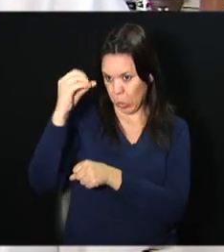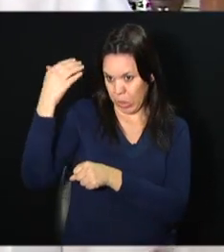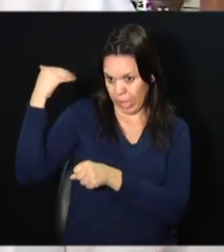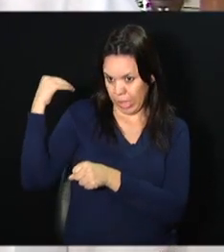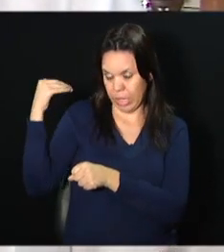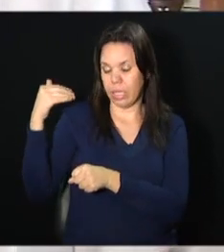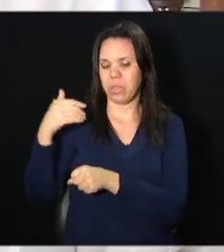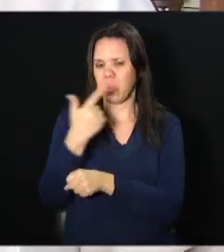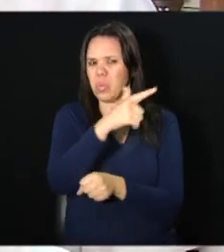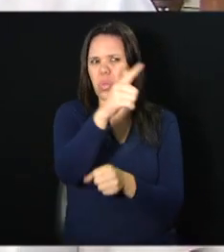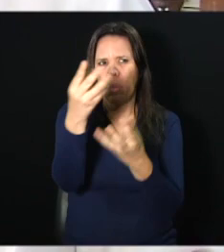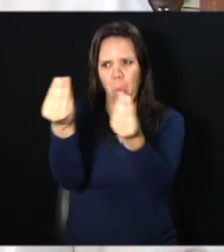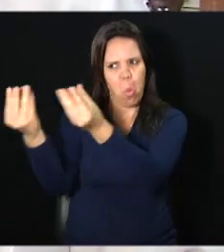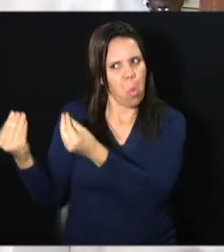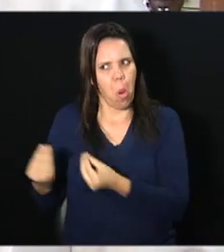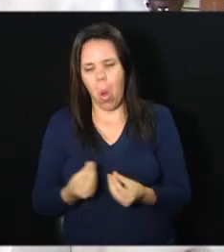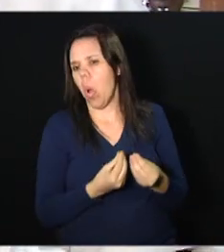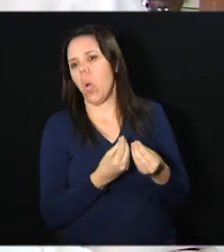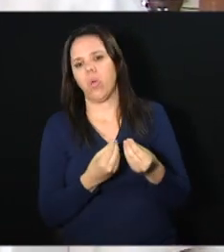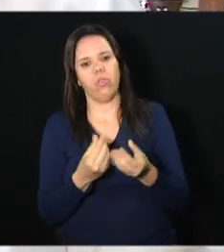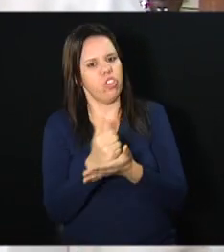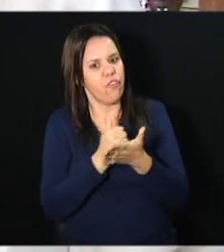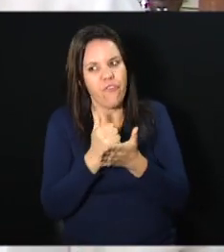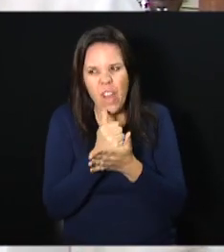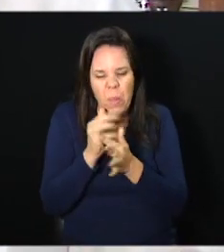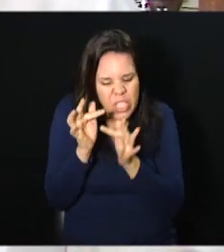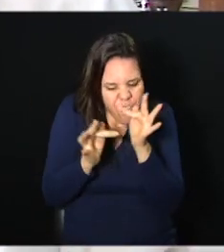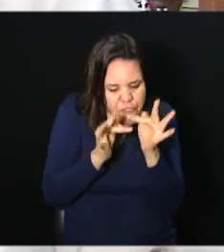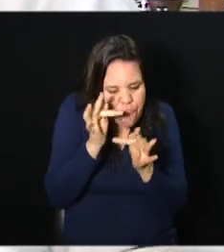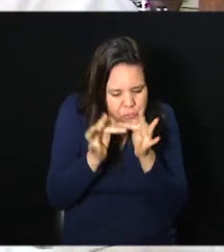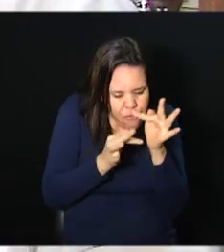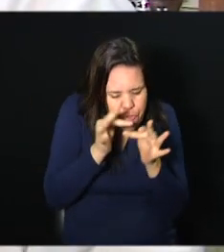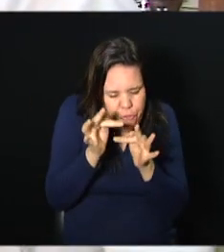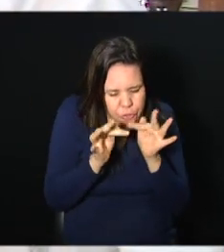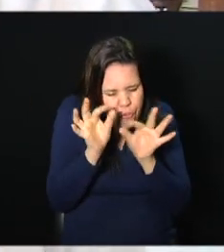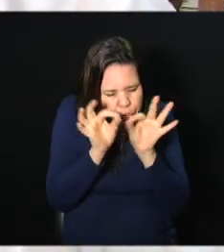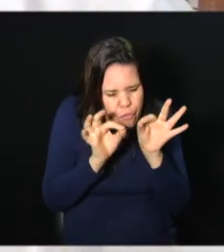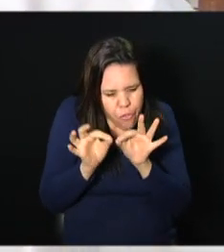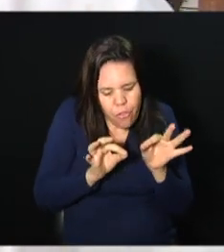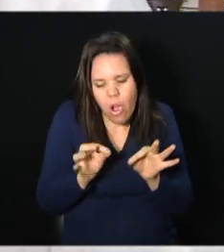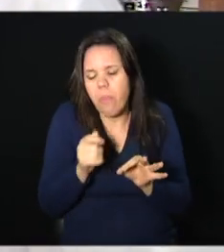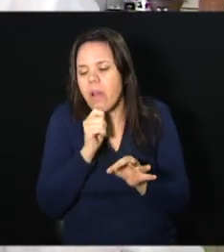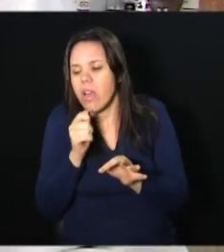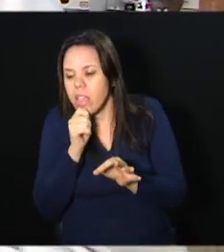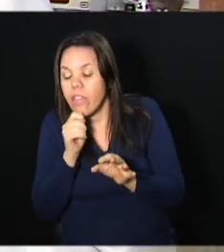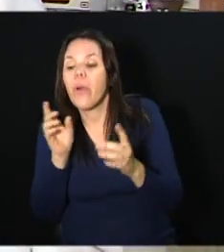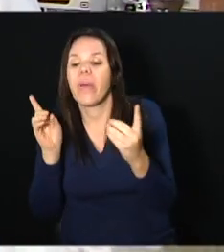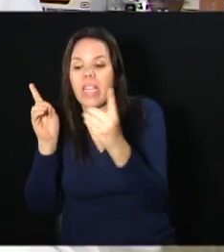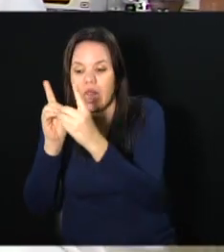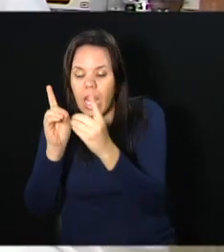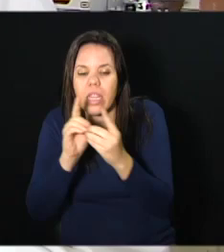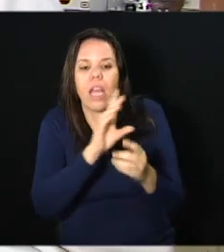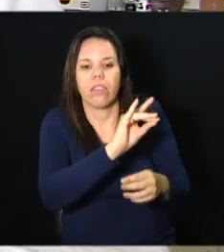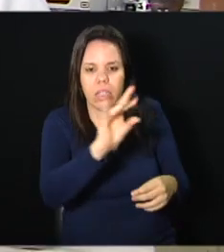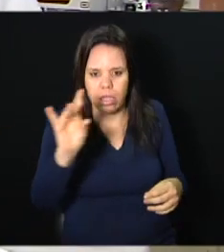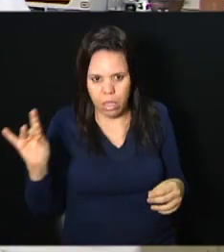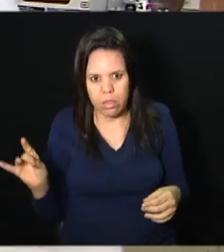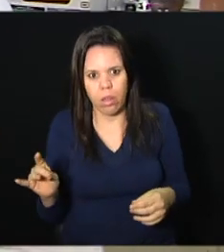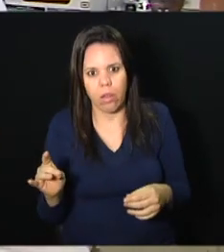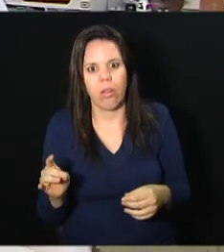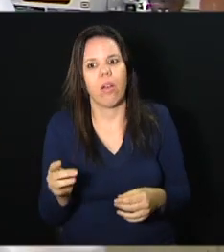manipulação. E a gente foi desenvolvendo farmácias farmacêuticas, atendendo a necessidade de cada um. Medicamento